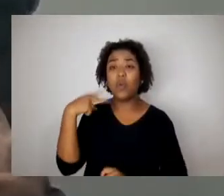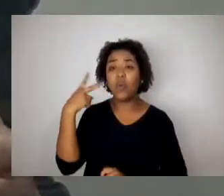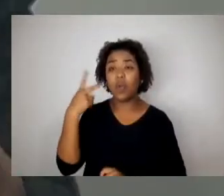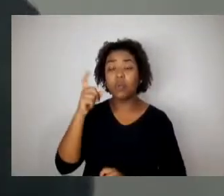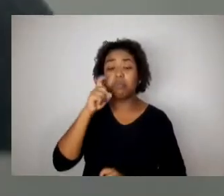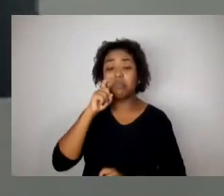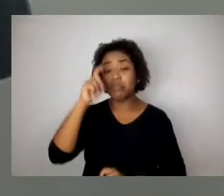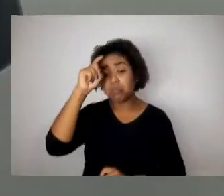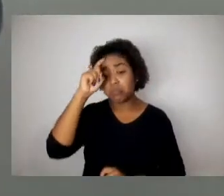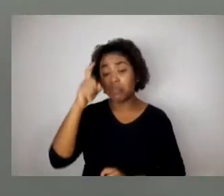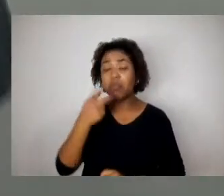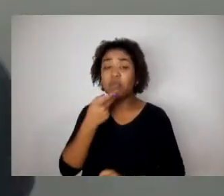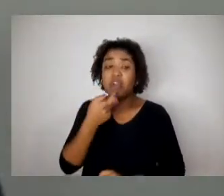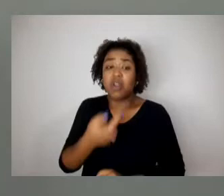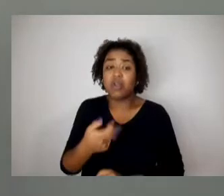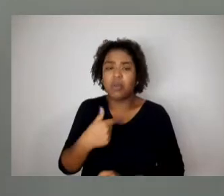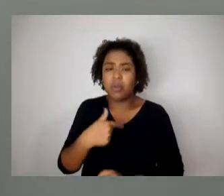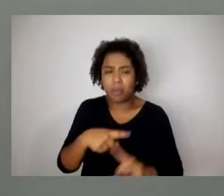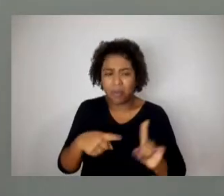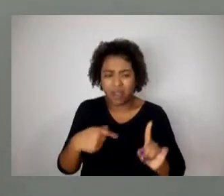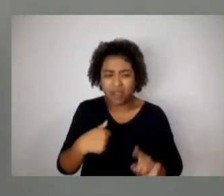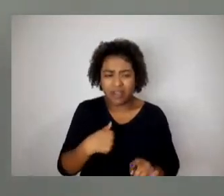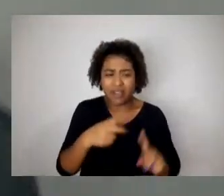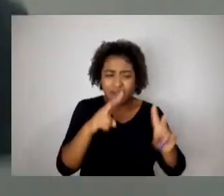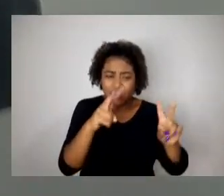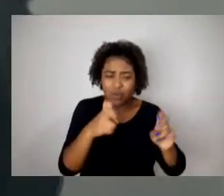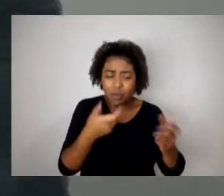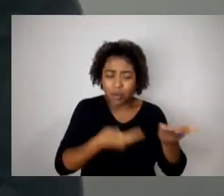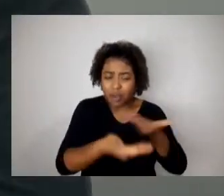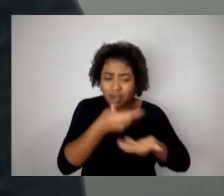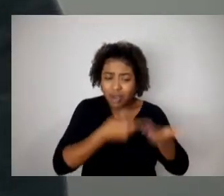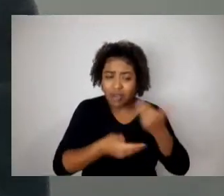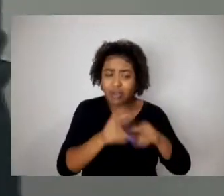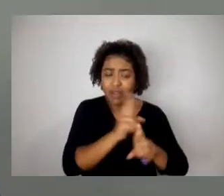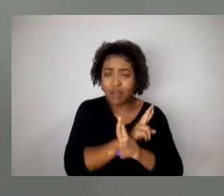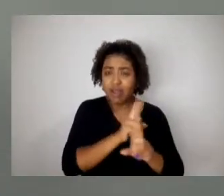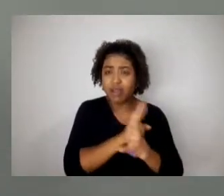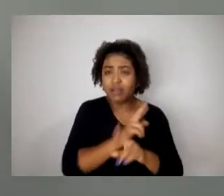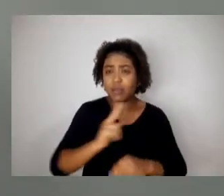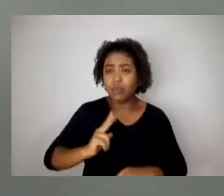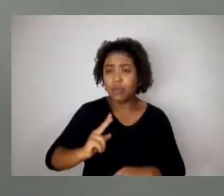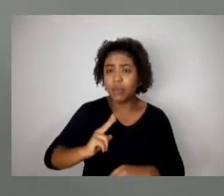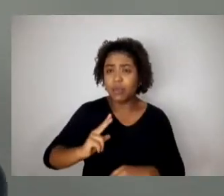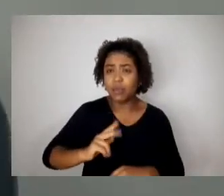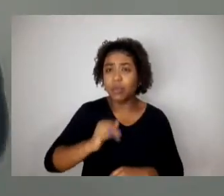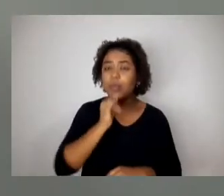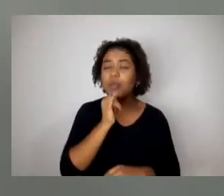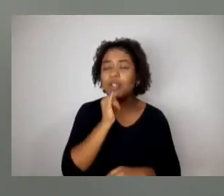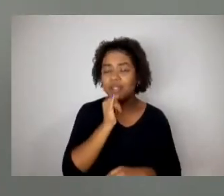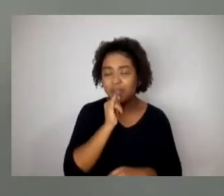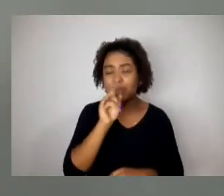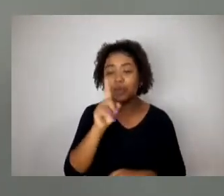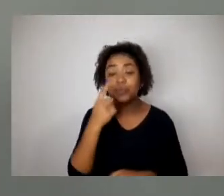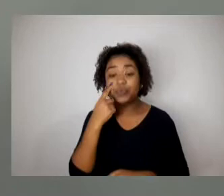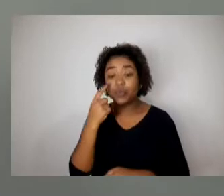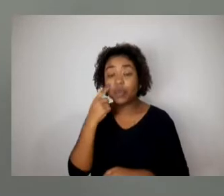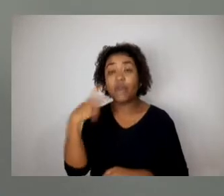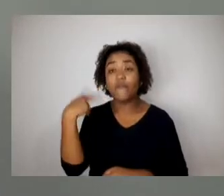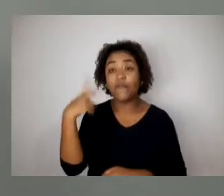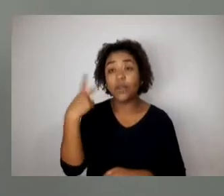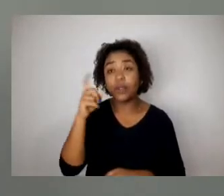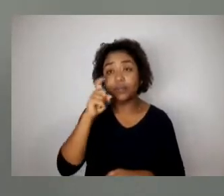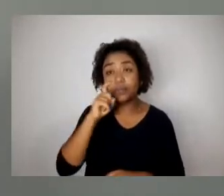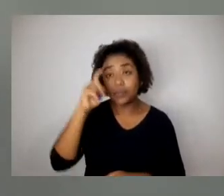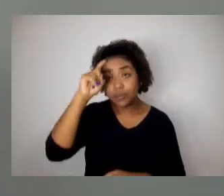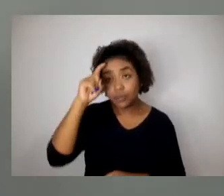pessoal. A gente teve aqui, por exemplo, vereador Julinho, já que eu citei vossa excelência, a gente teve aqui, por exemplo, aquele projeto